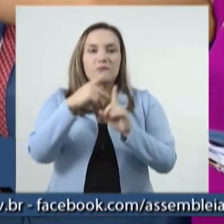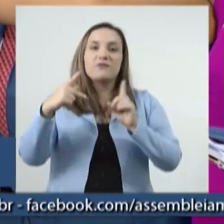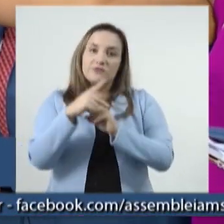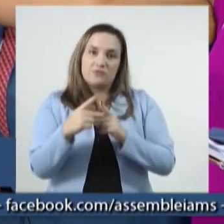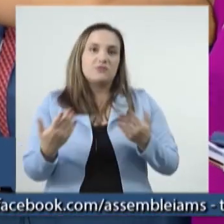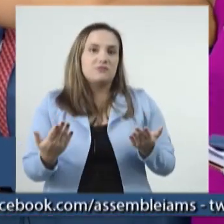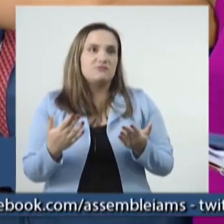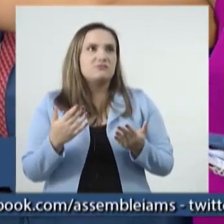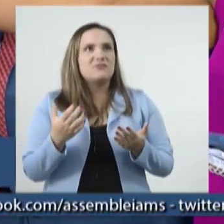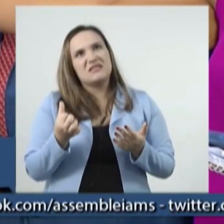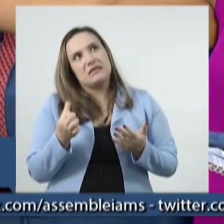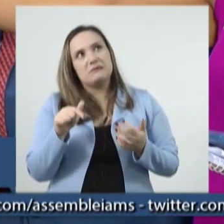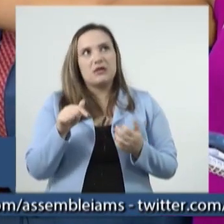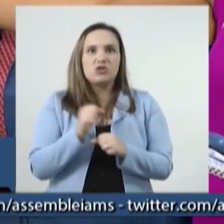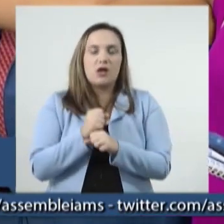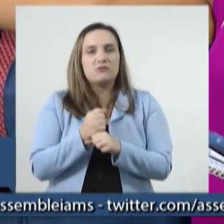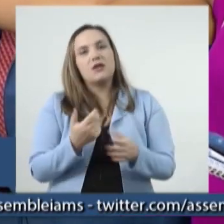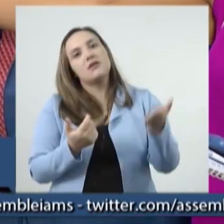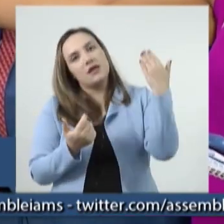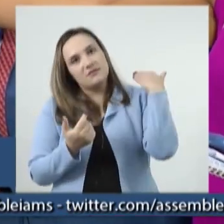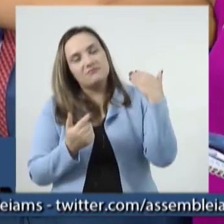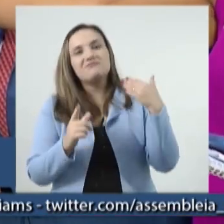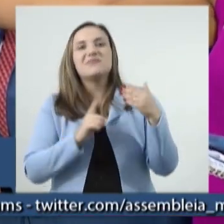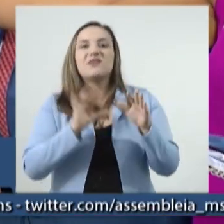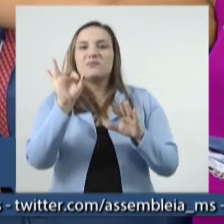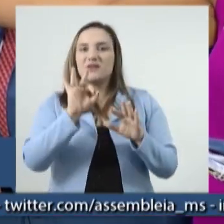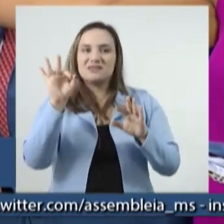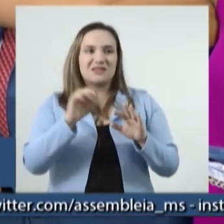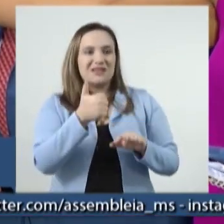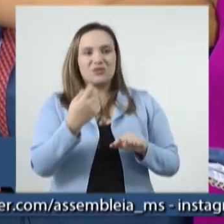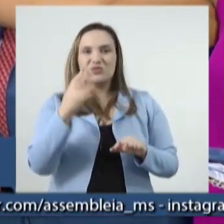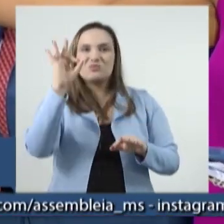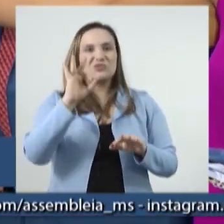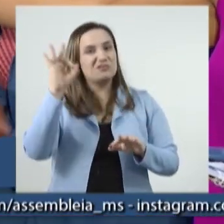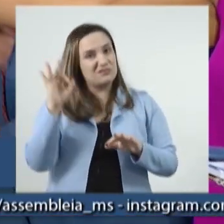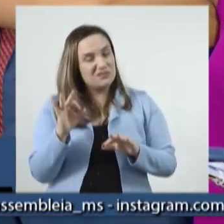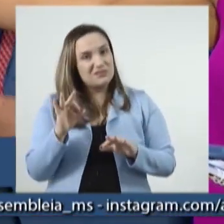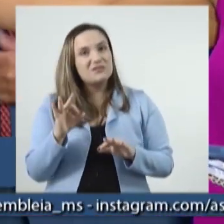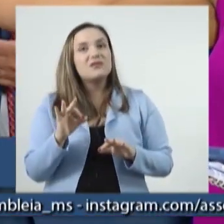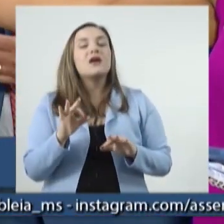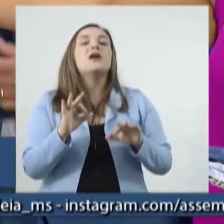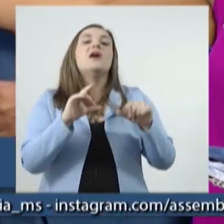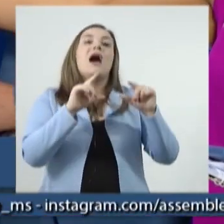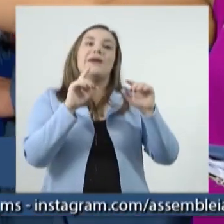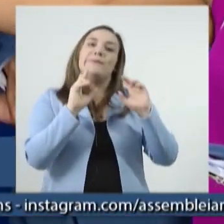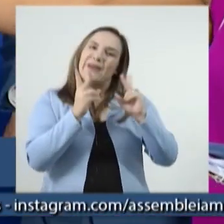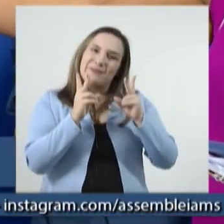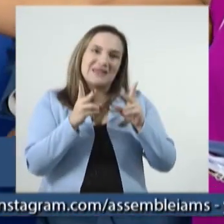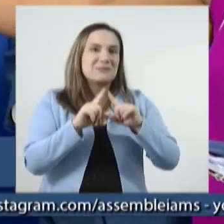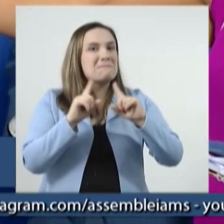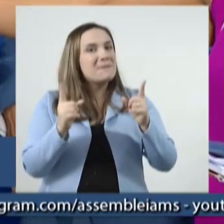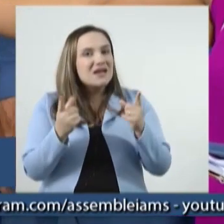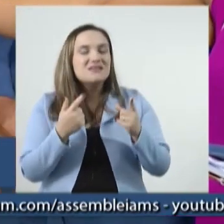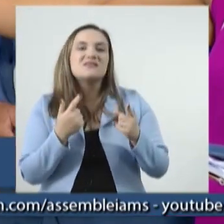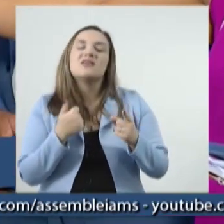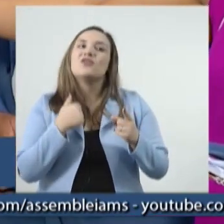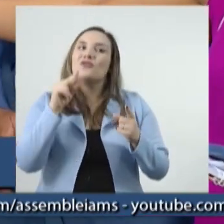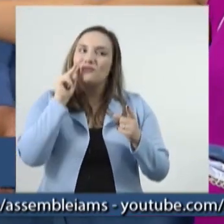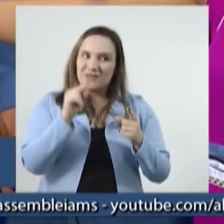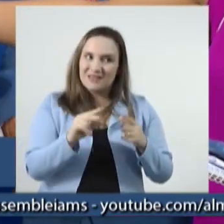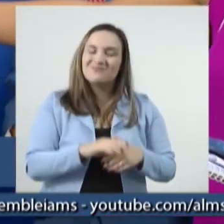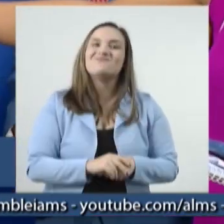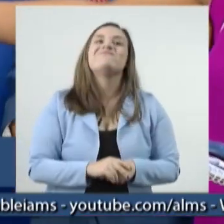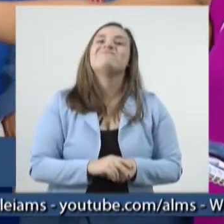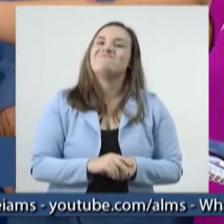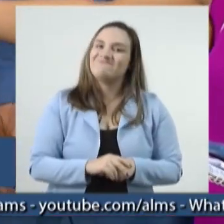há seis, sete anos atrás, a alíquota foi a 14, de lá para cá ela permanece, e nós temos visto crescer